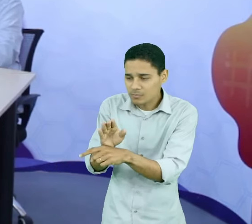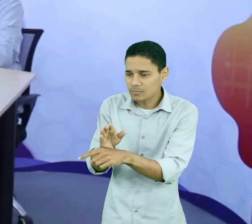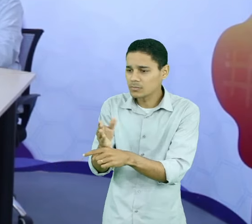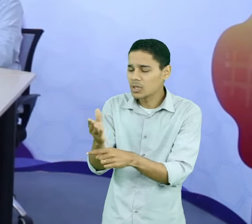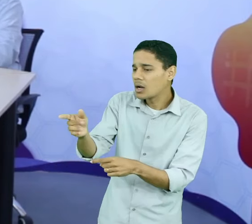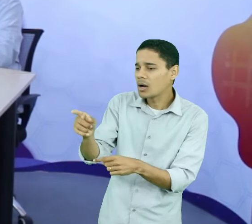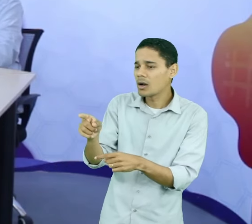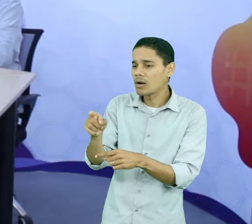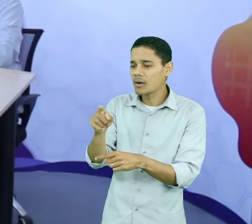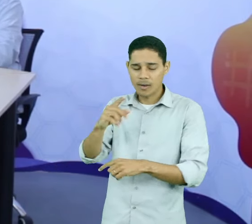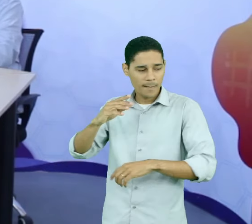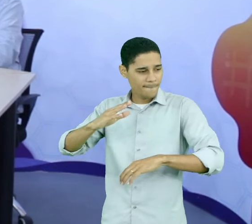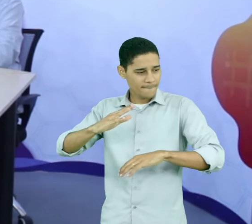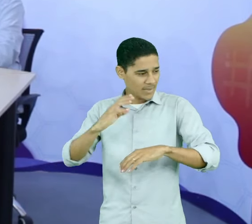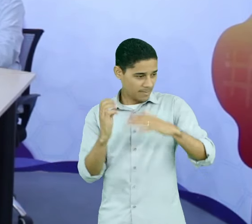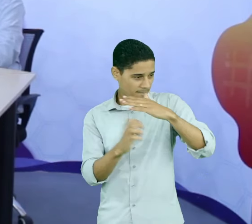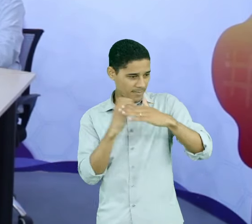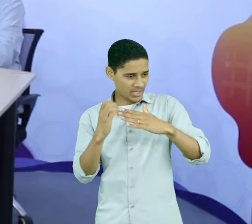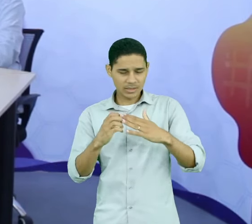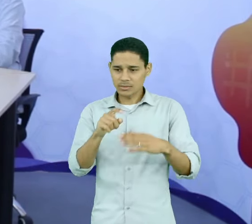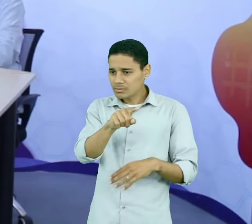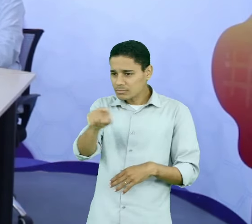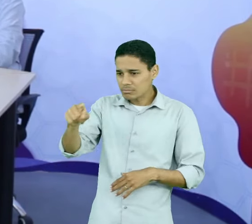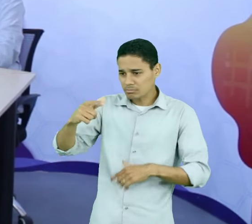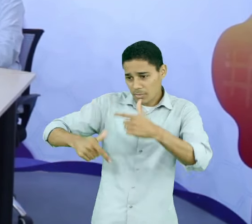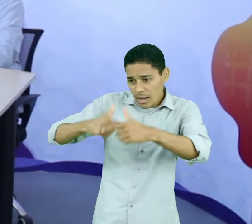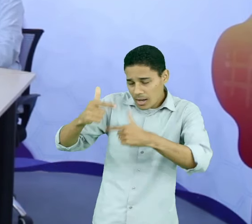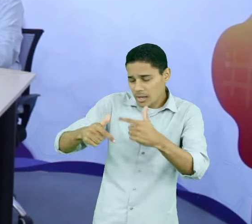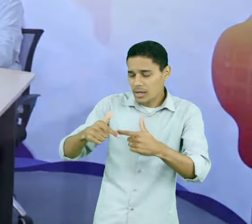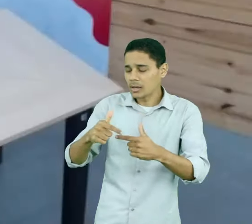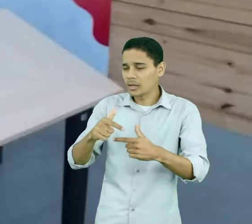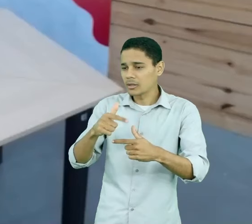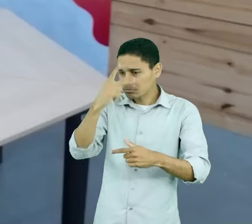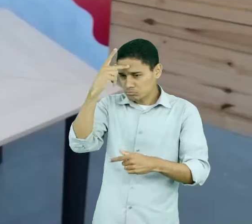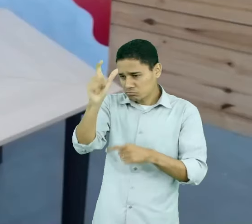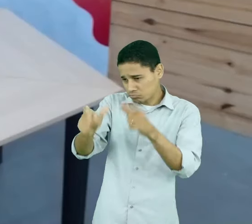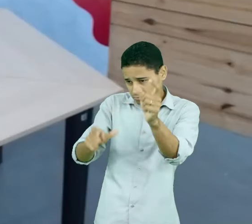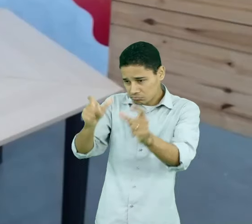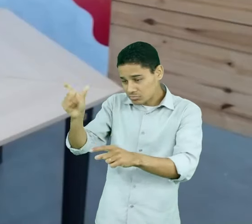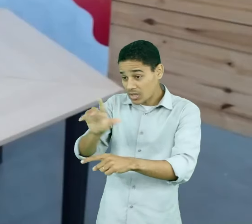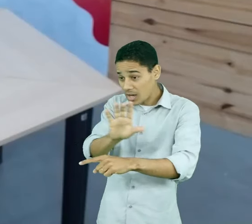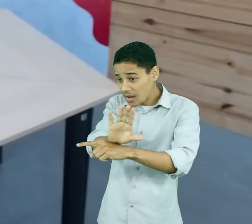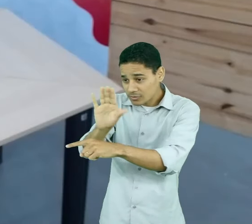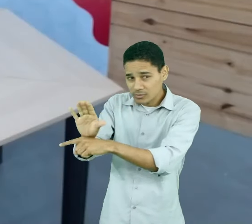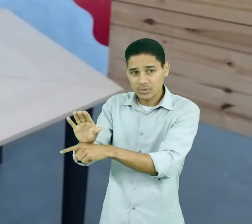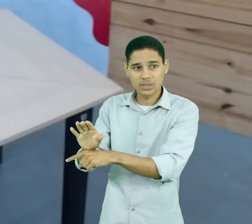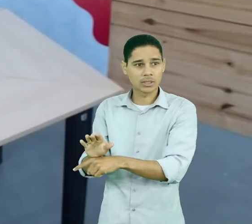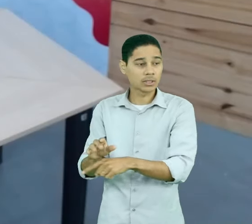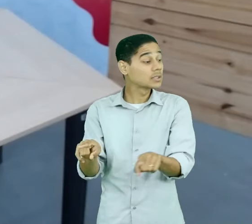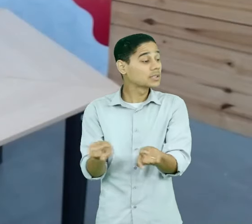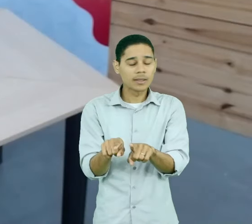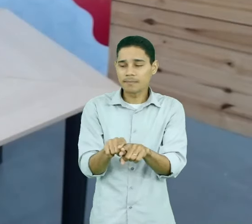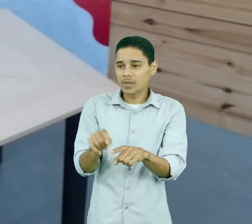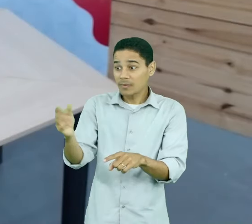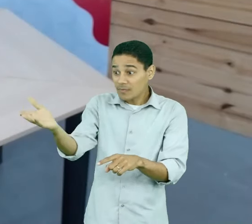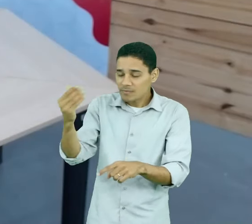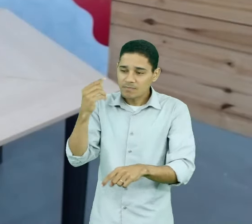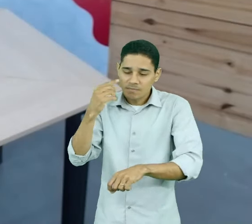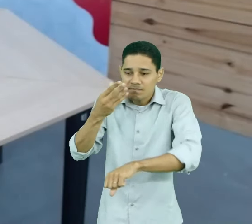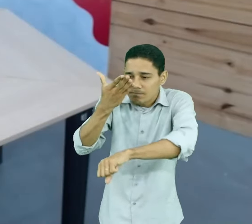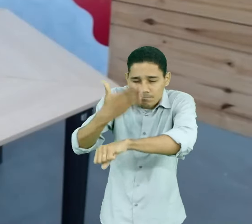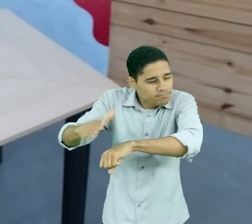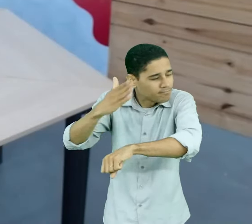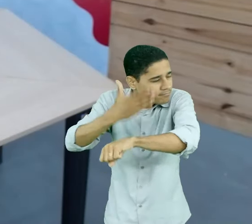funcionários da empresa, em criar oportunidades de coaching, ou seja,